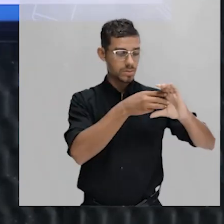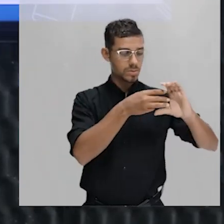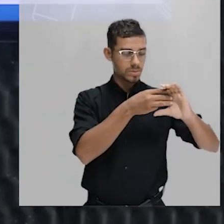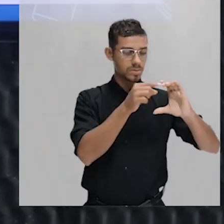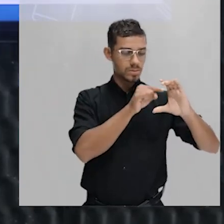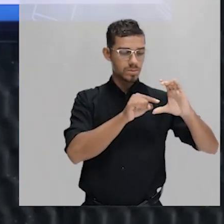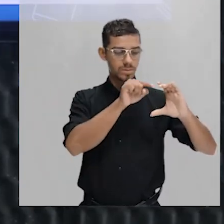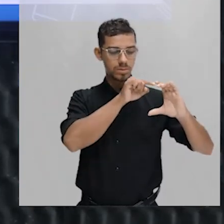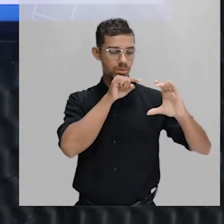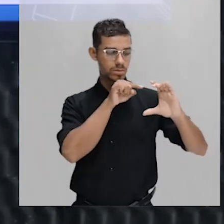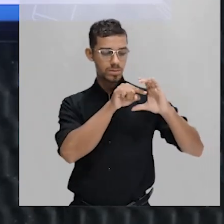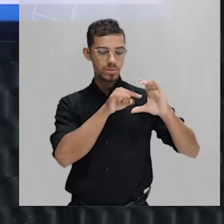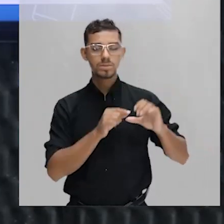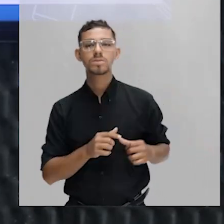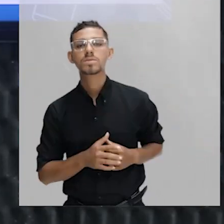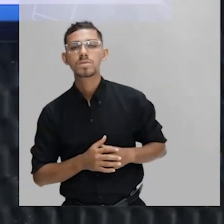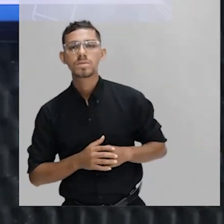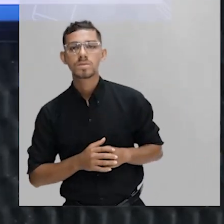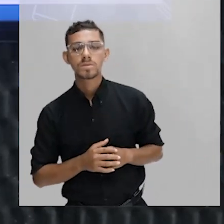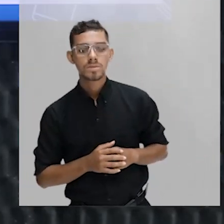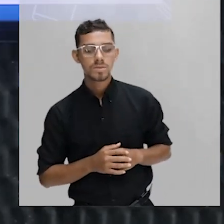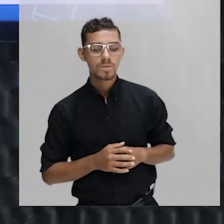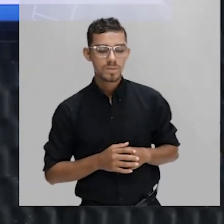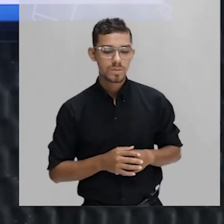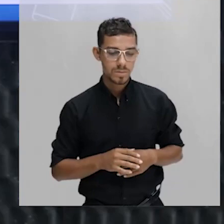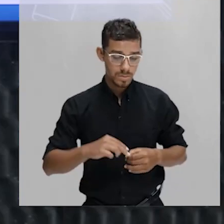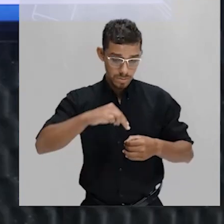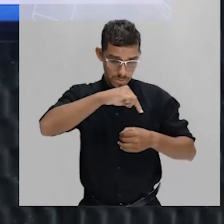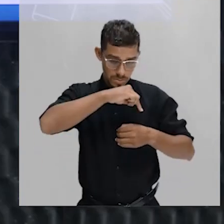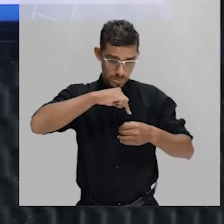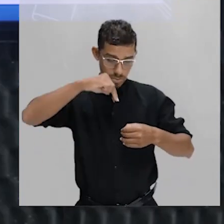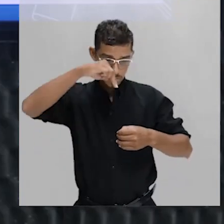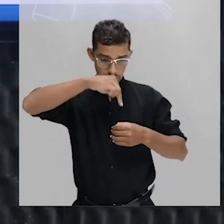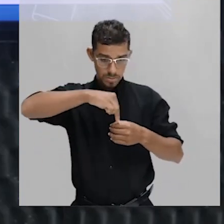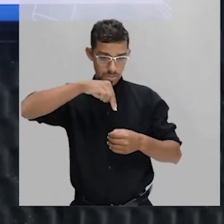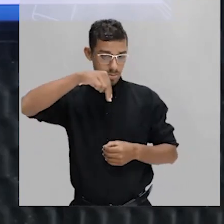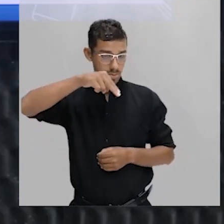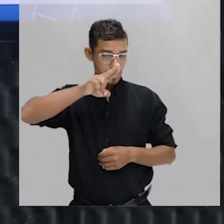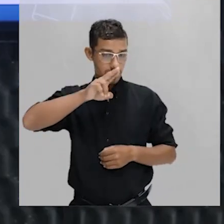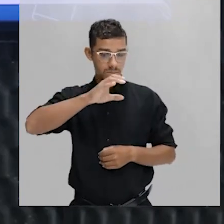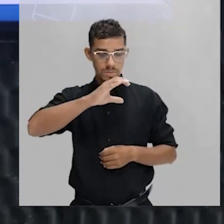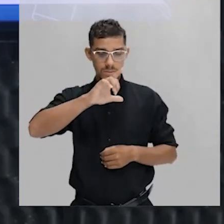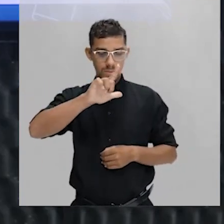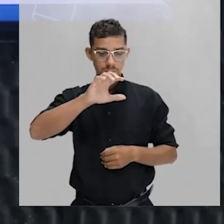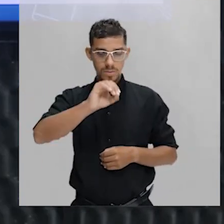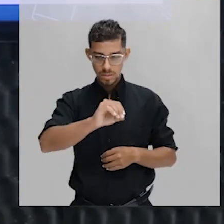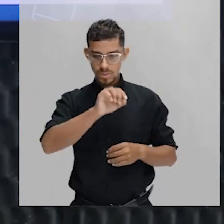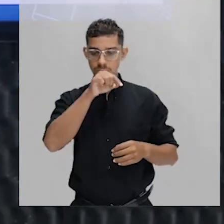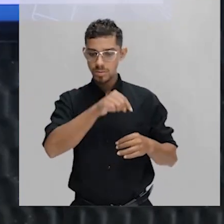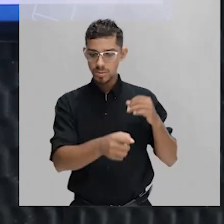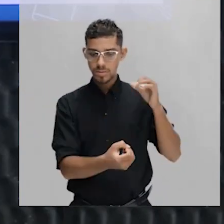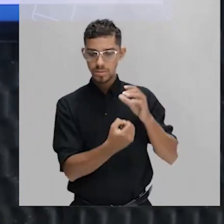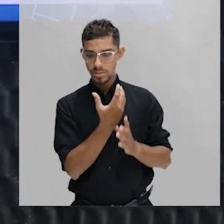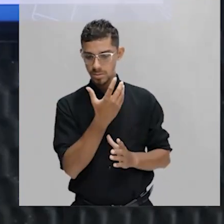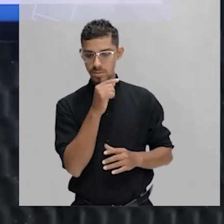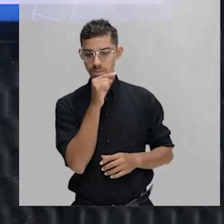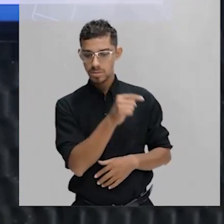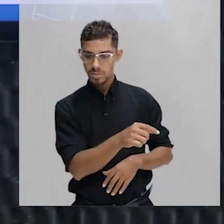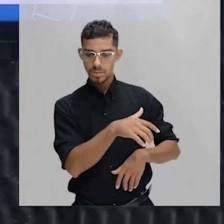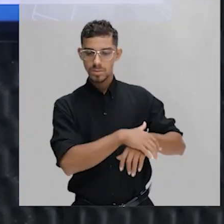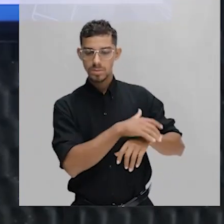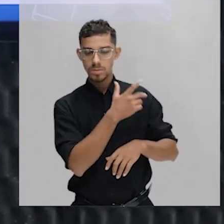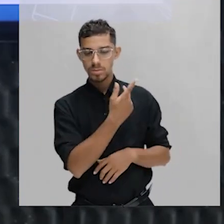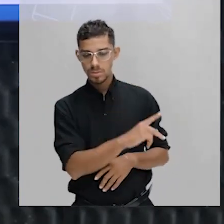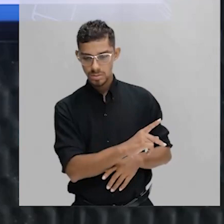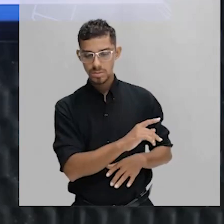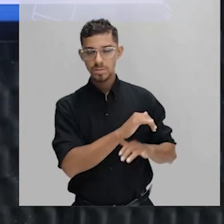organismo eucariote? Bem, o gene de um organismo eucariote ele possui trechos com informação